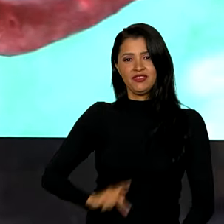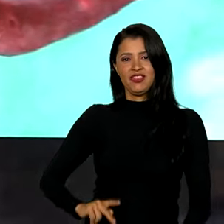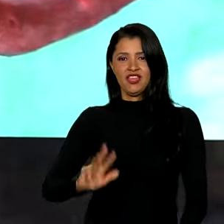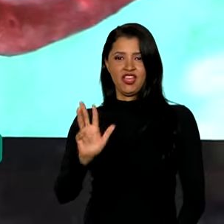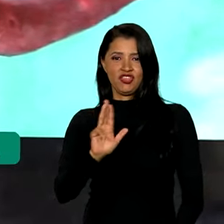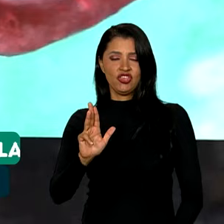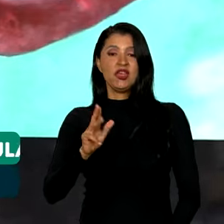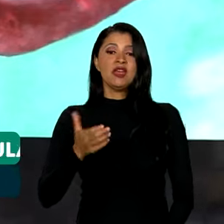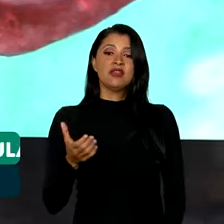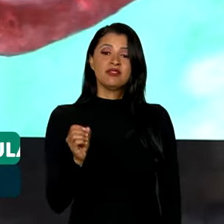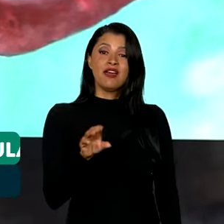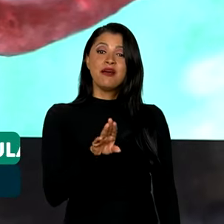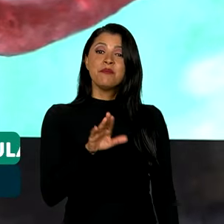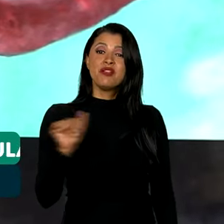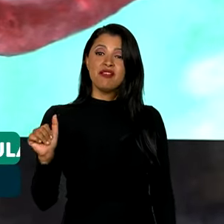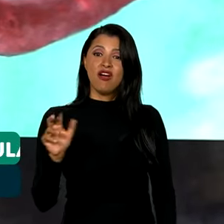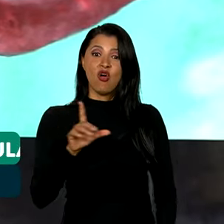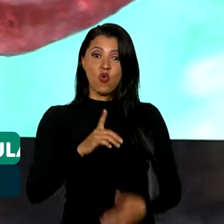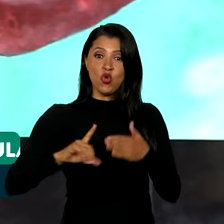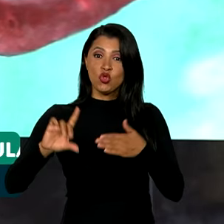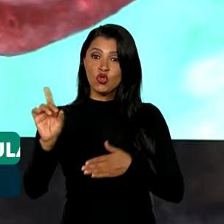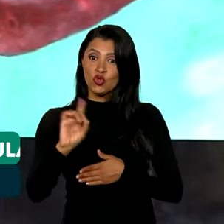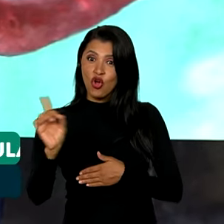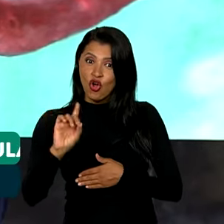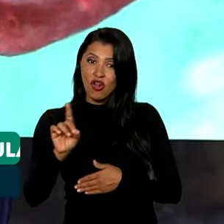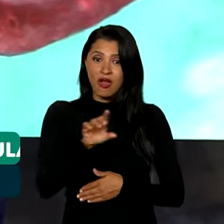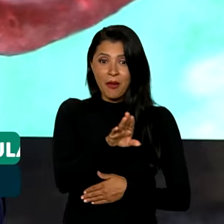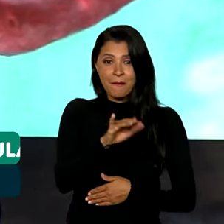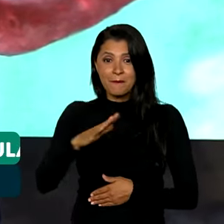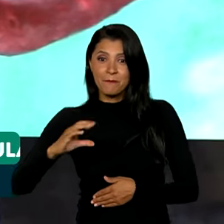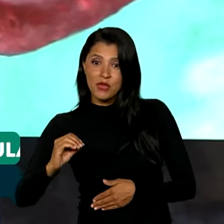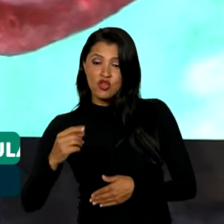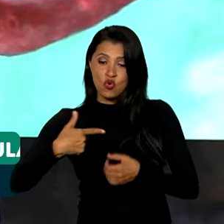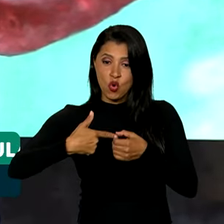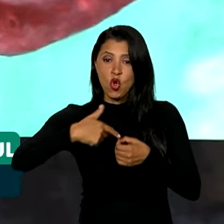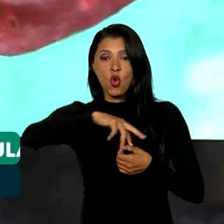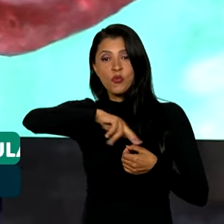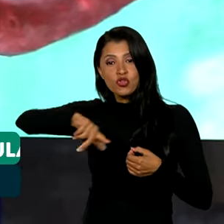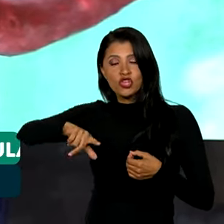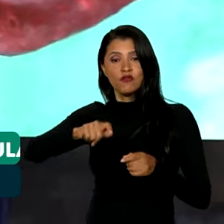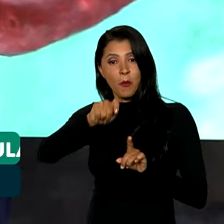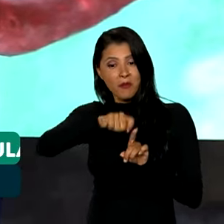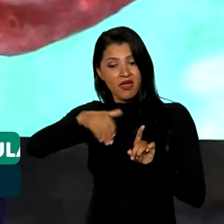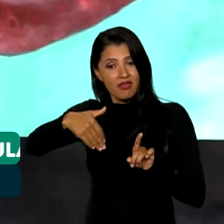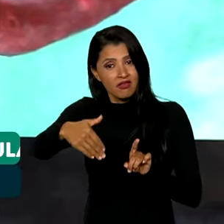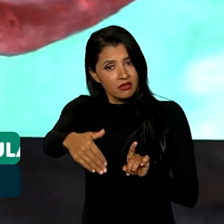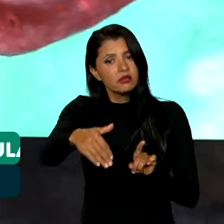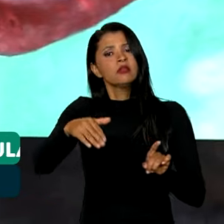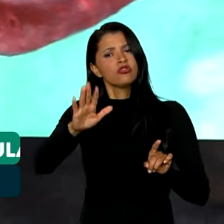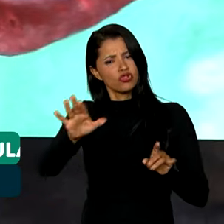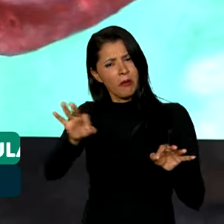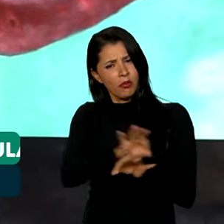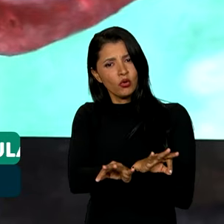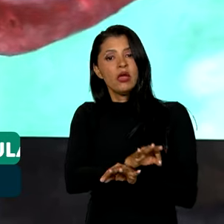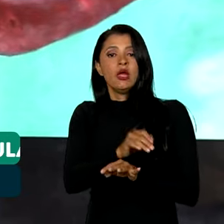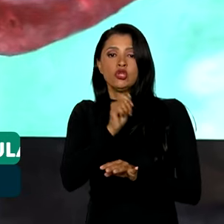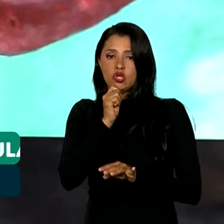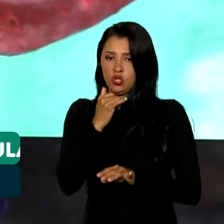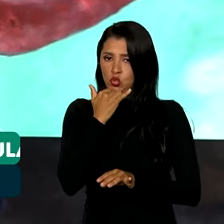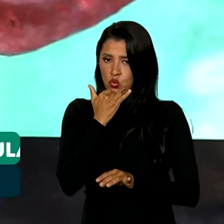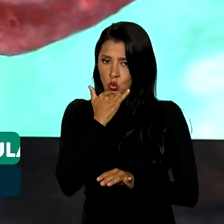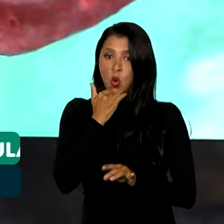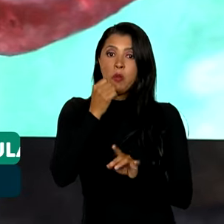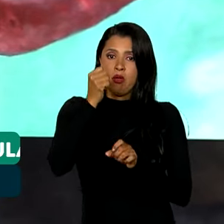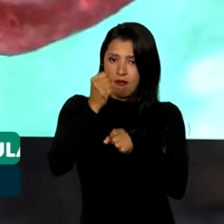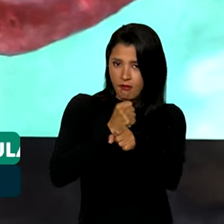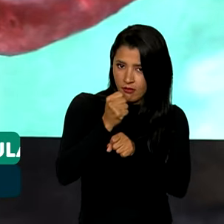10 bilhões de dólares em biocombustíveis nos próximos meses. Já estão prontos, nos próximos anos, me desculpe, já estão